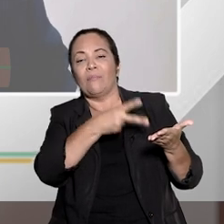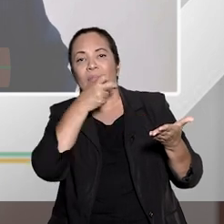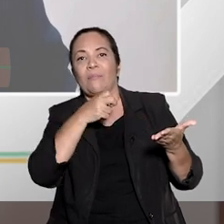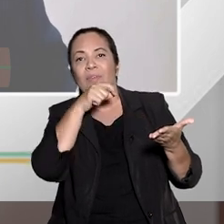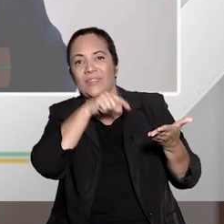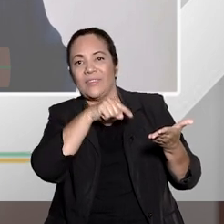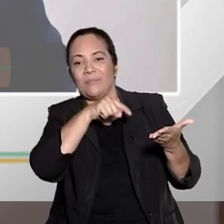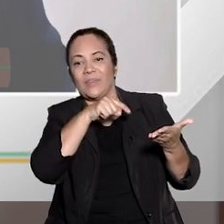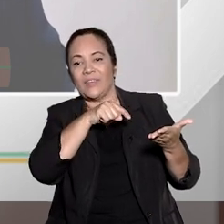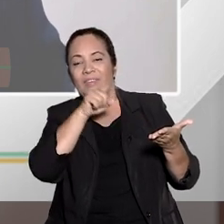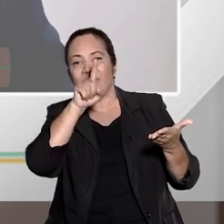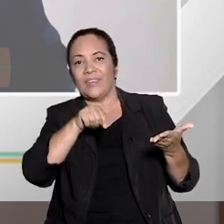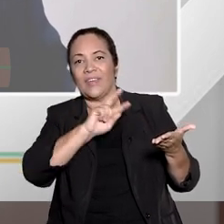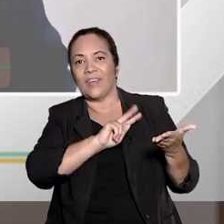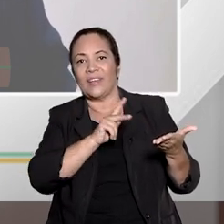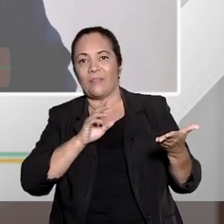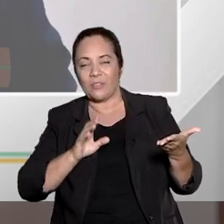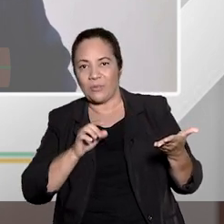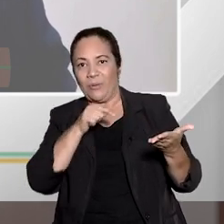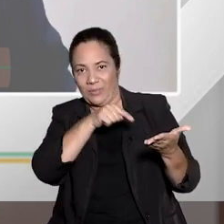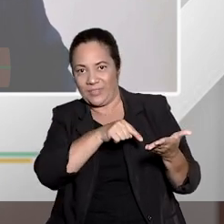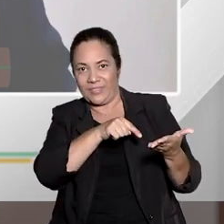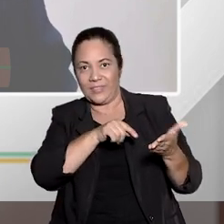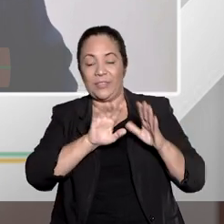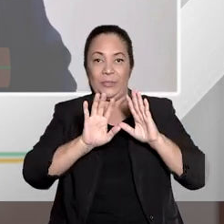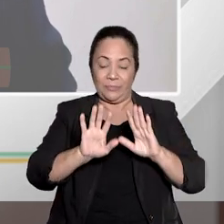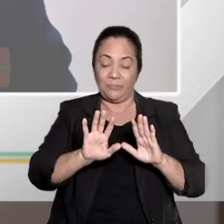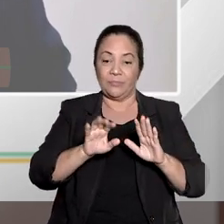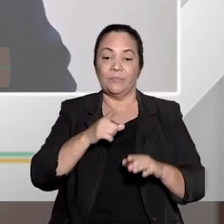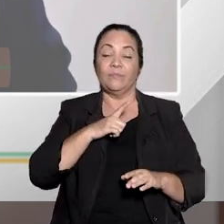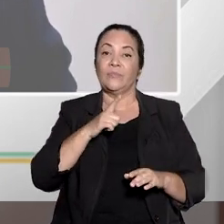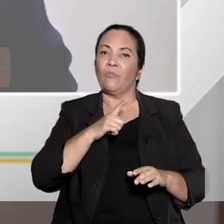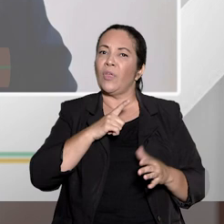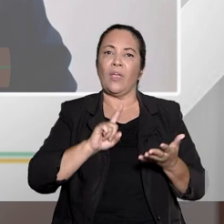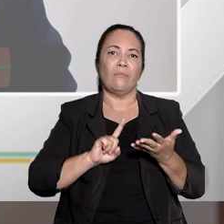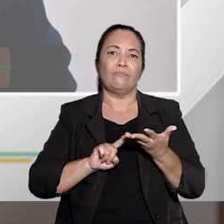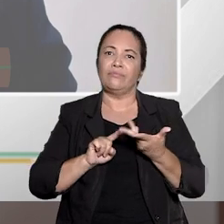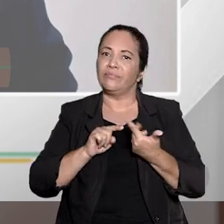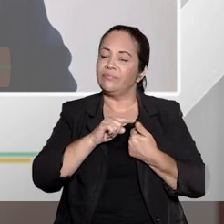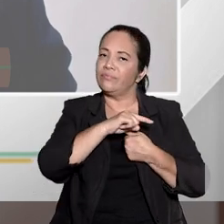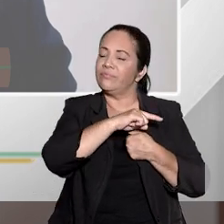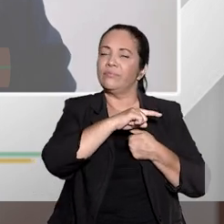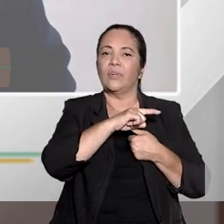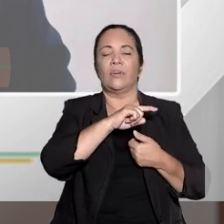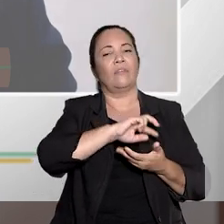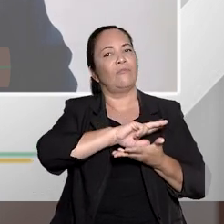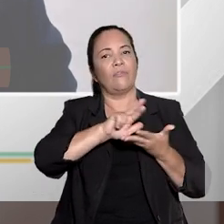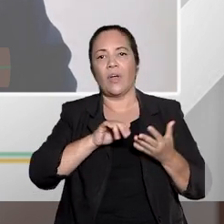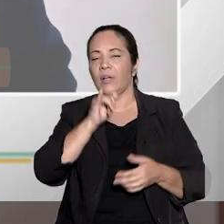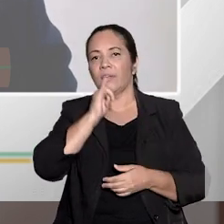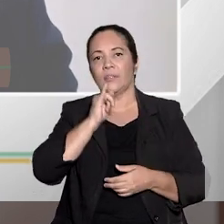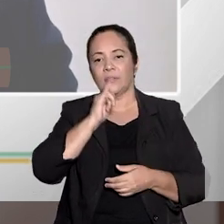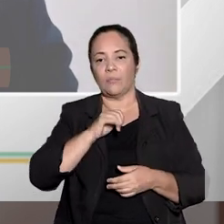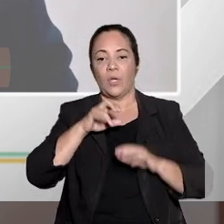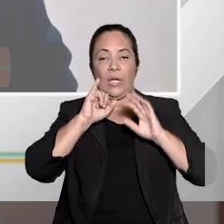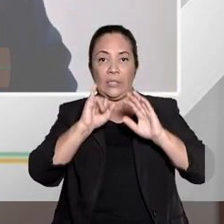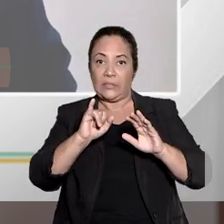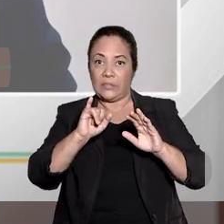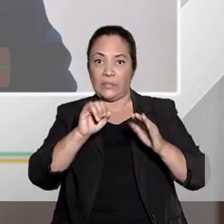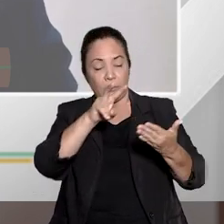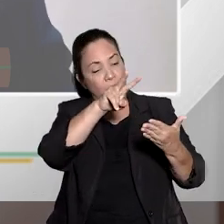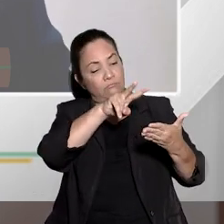aquilo que era buscado efetivamente. Naquelas situações em que a gente não conseguir, num primeiro momento,